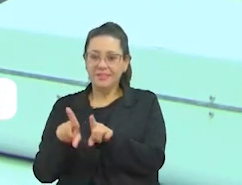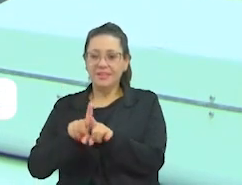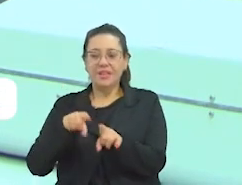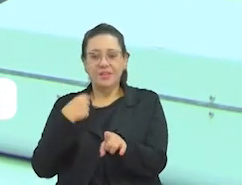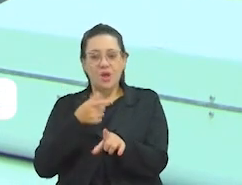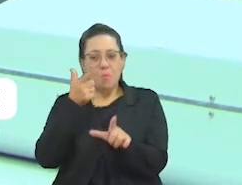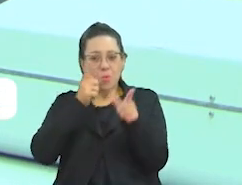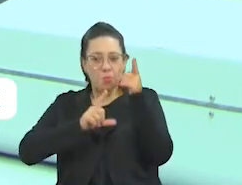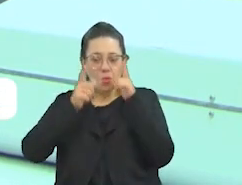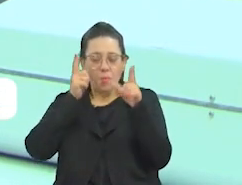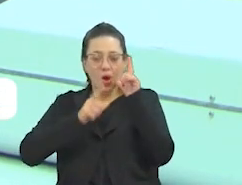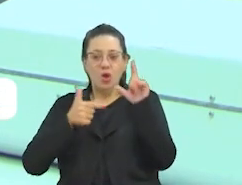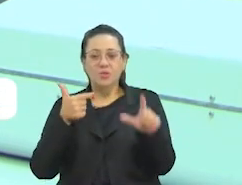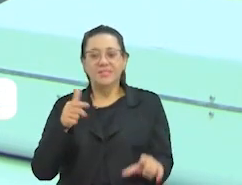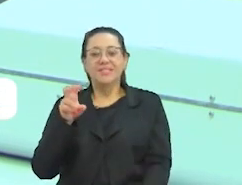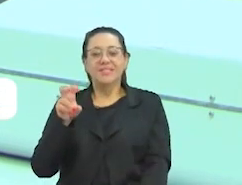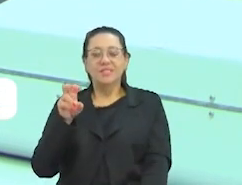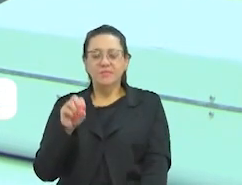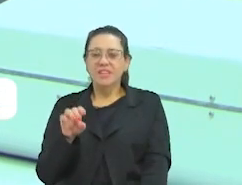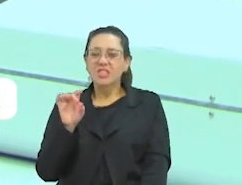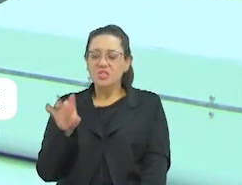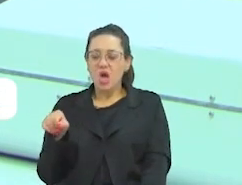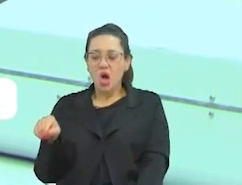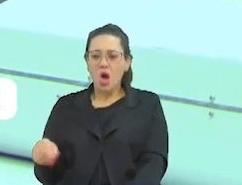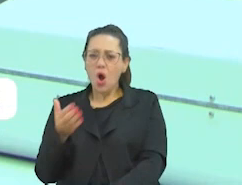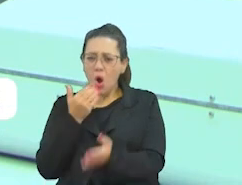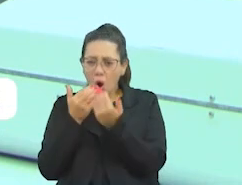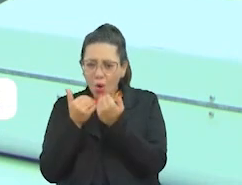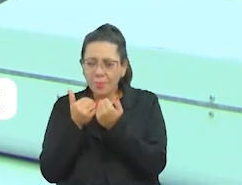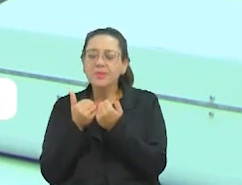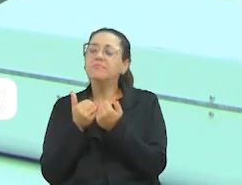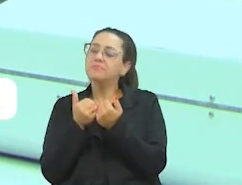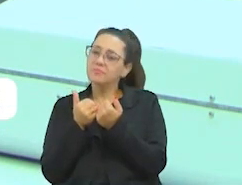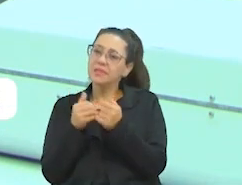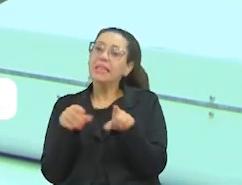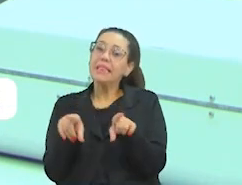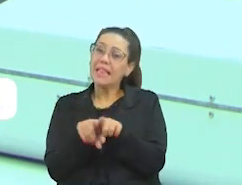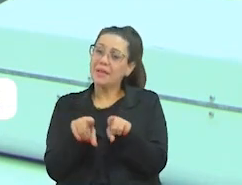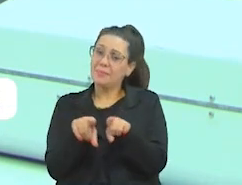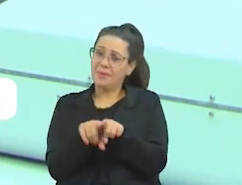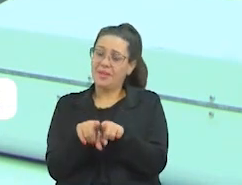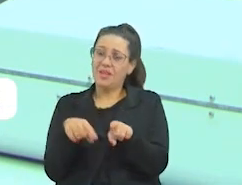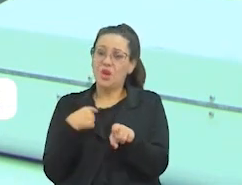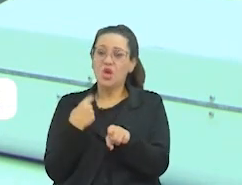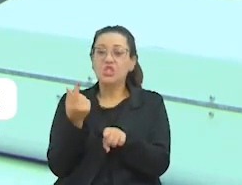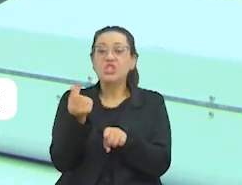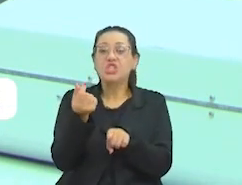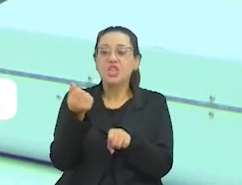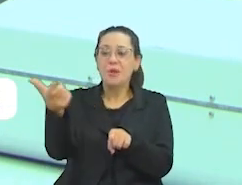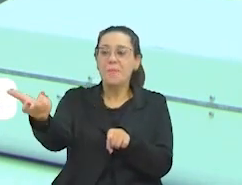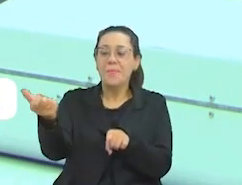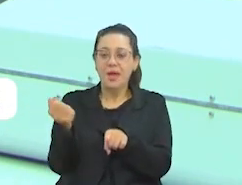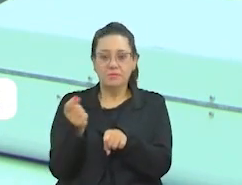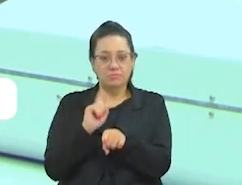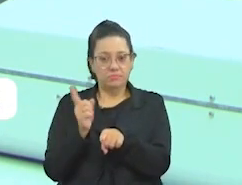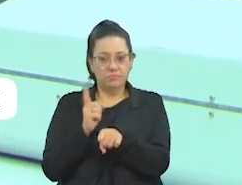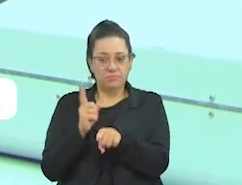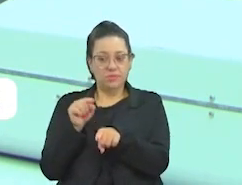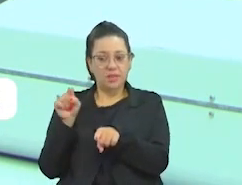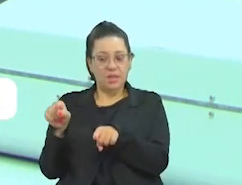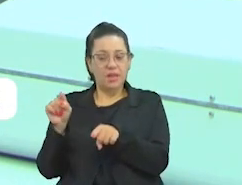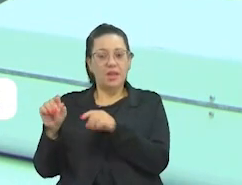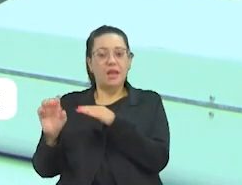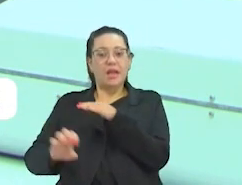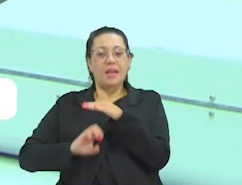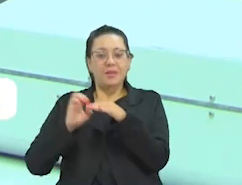E não é somente cesta básica, é porque essas empresas não pegamos dinheiro, vamos dizer assim. Mas a empresa que doa